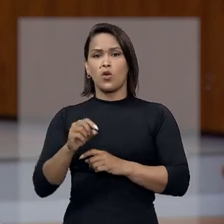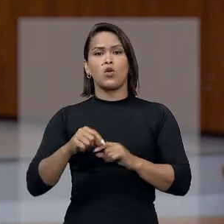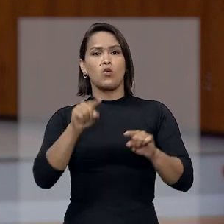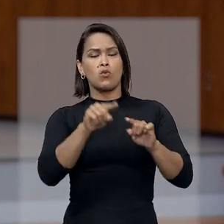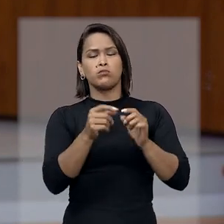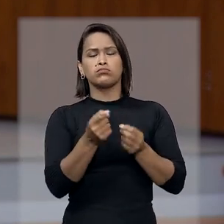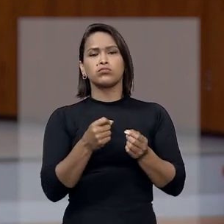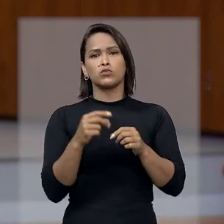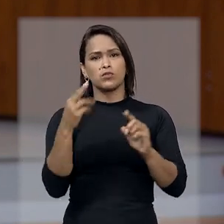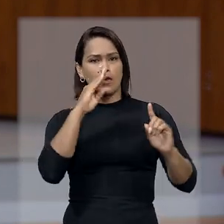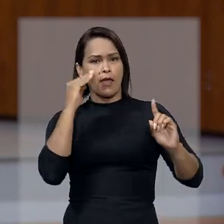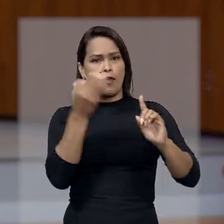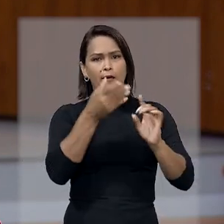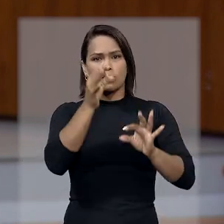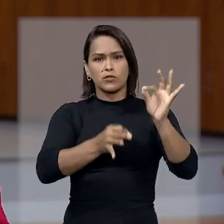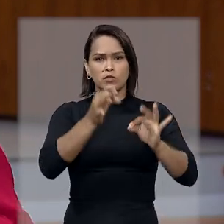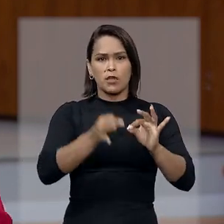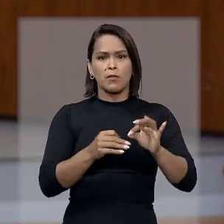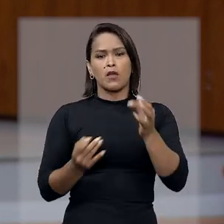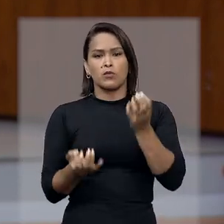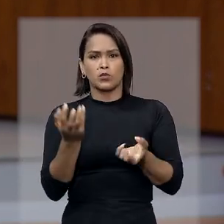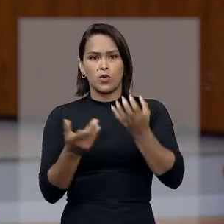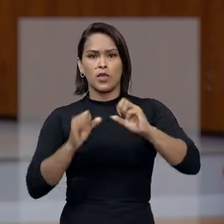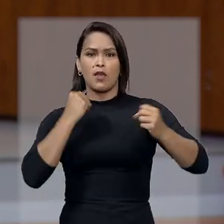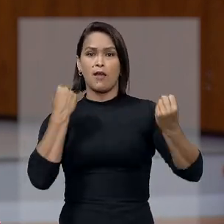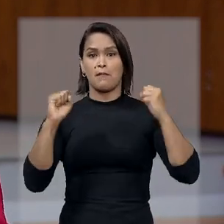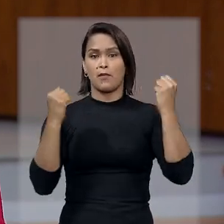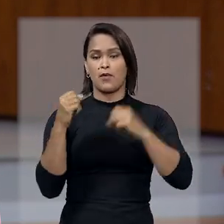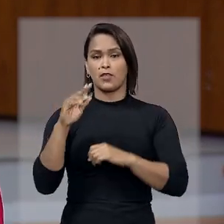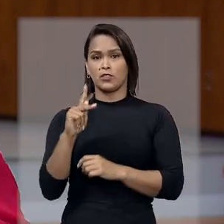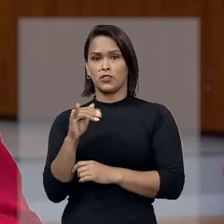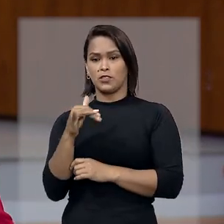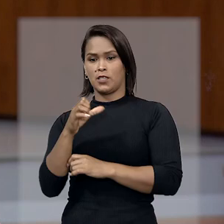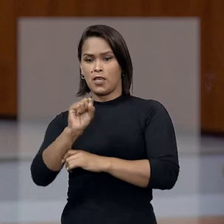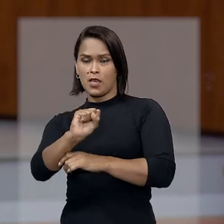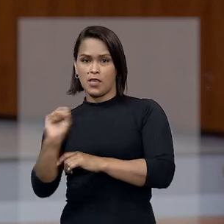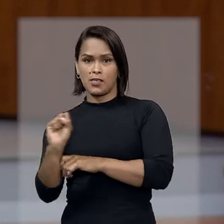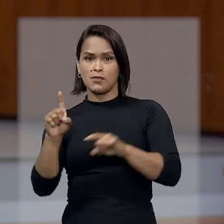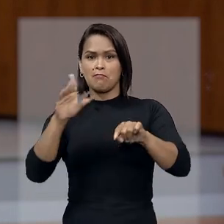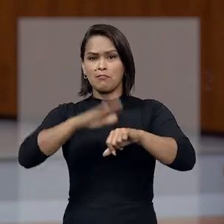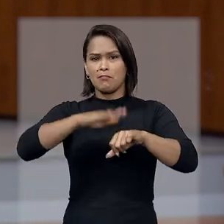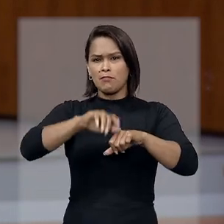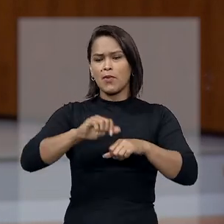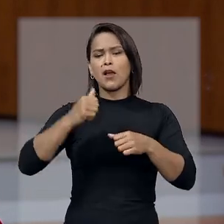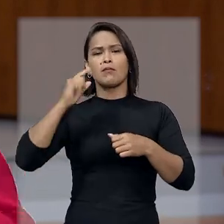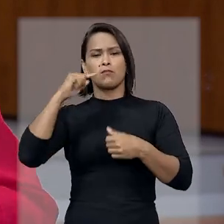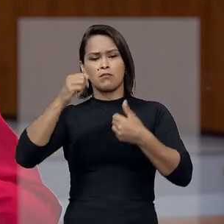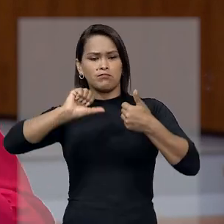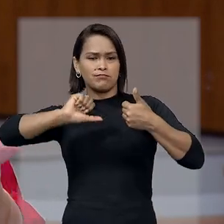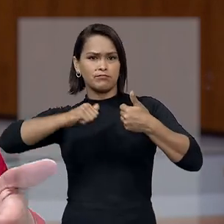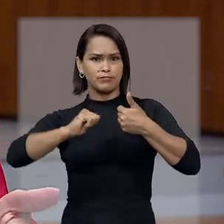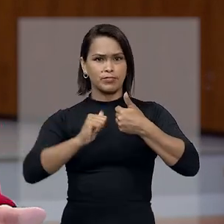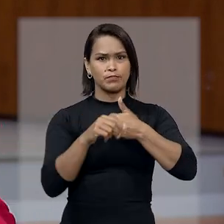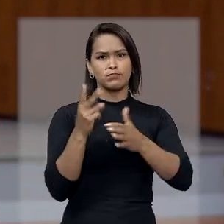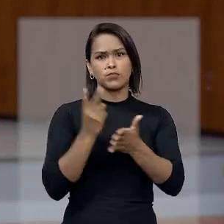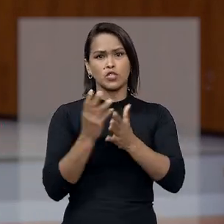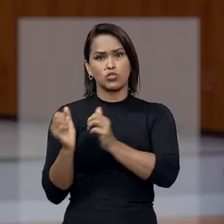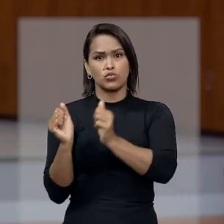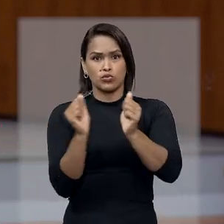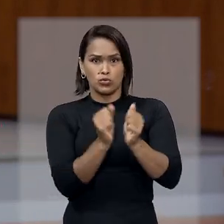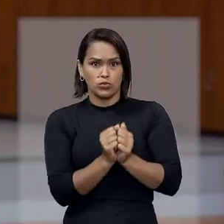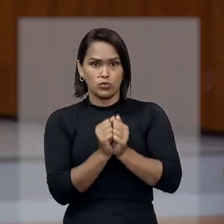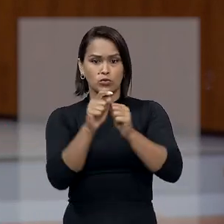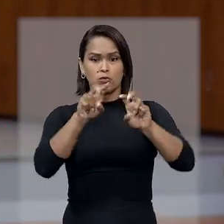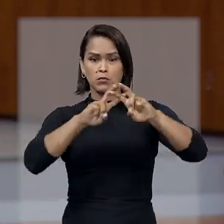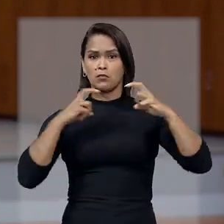um dos réus no julgamento sobre o incêndio da Boate Kiss, para que mais advogados pudessem atuar simultaneamente